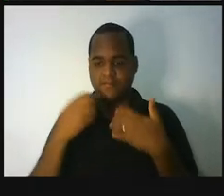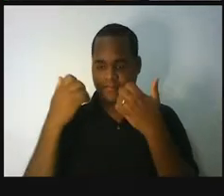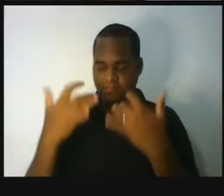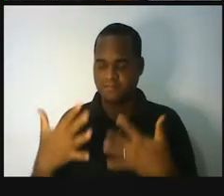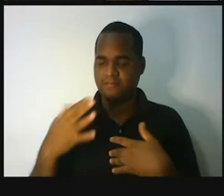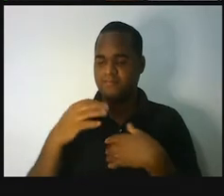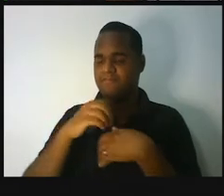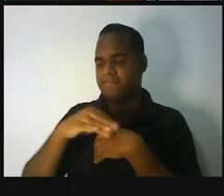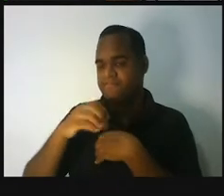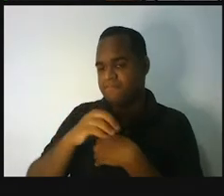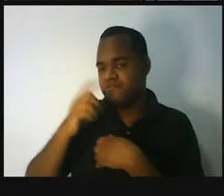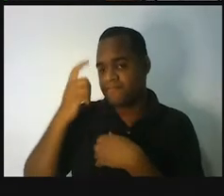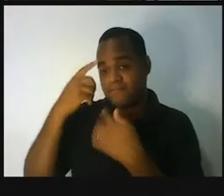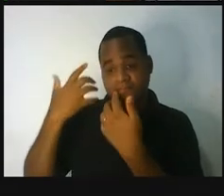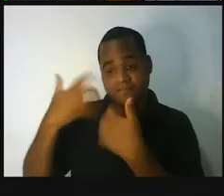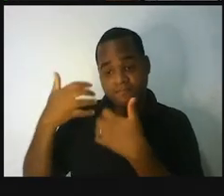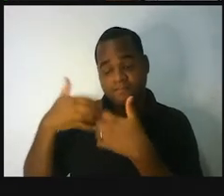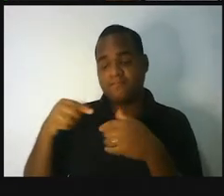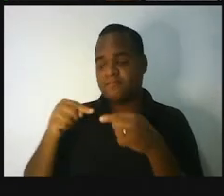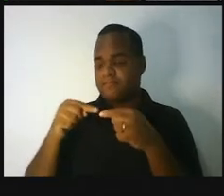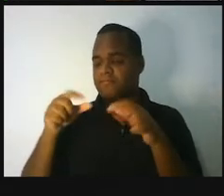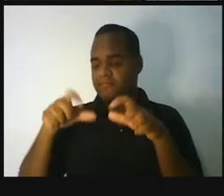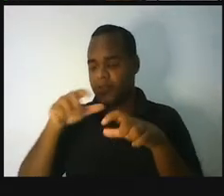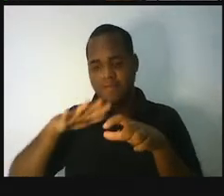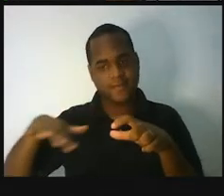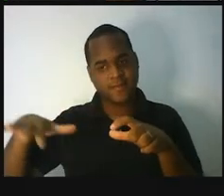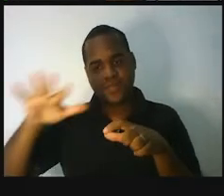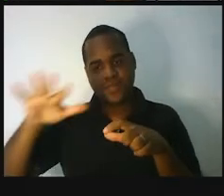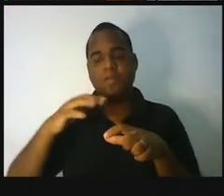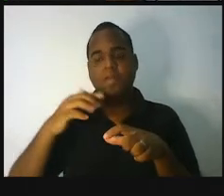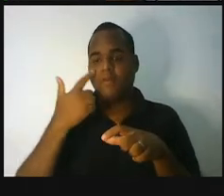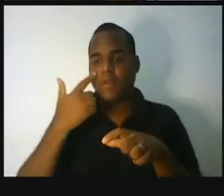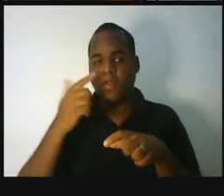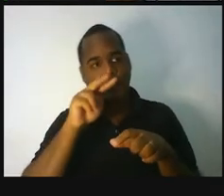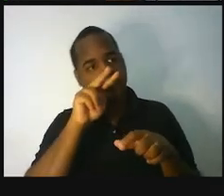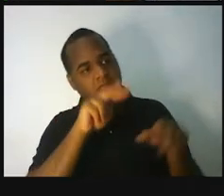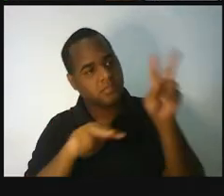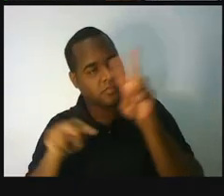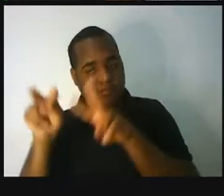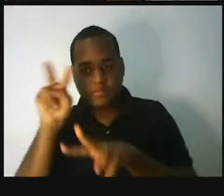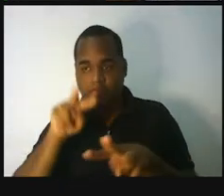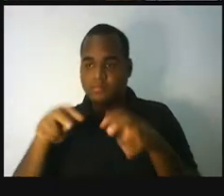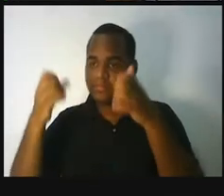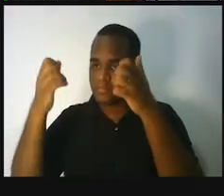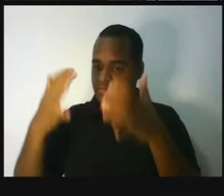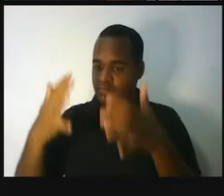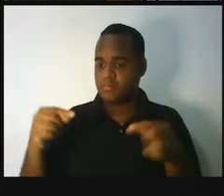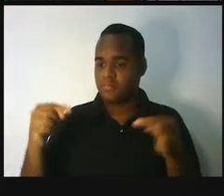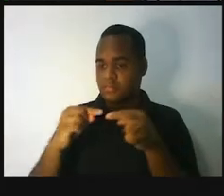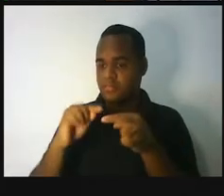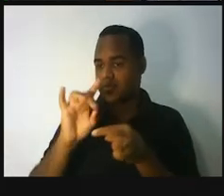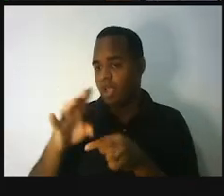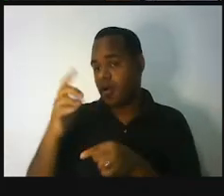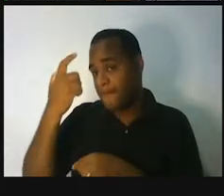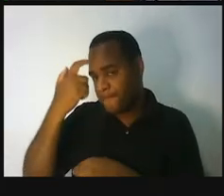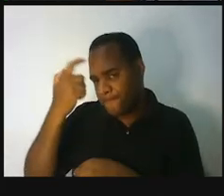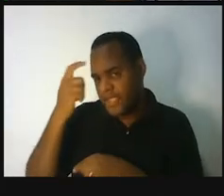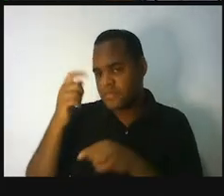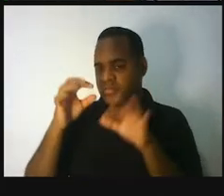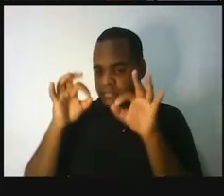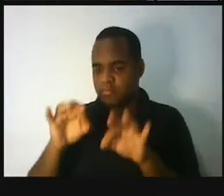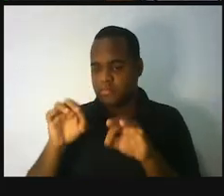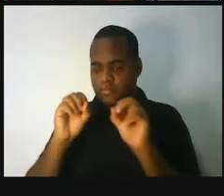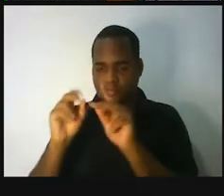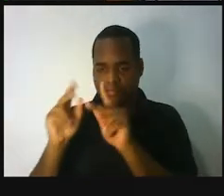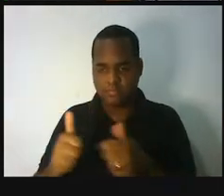dentro do que é localização. Você visualiza coisas que sua mente já conhece pra chegar a um